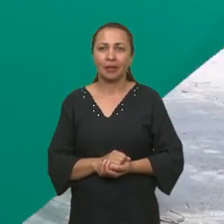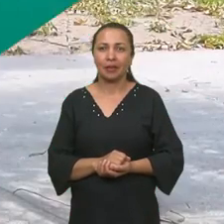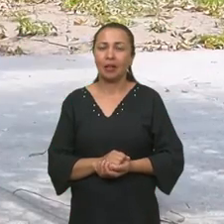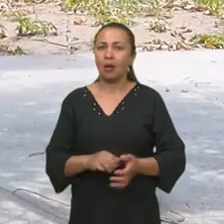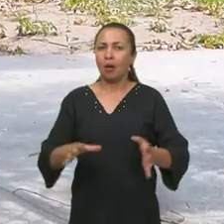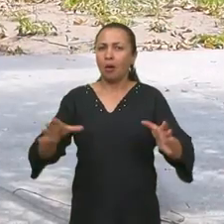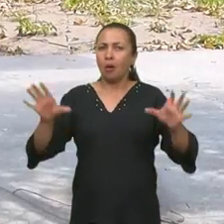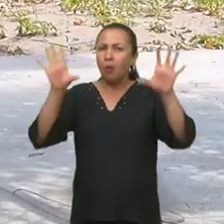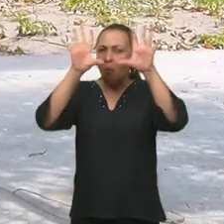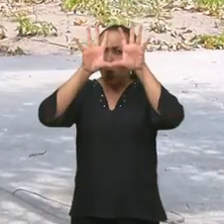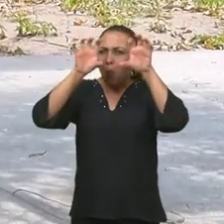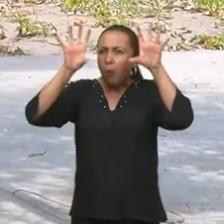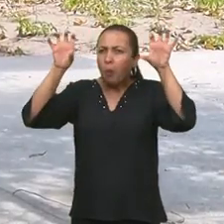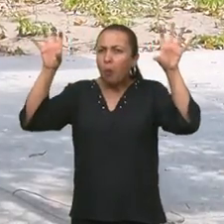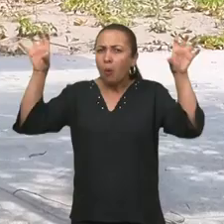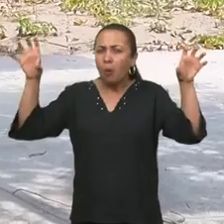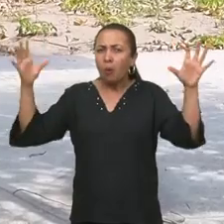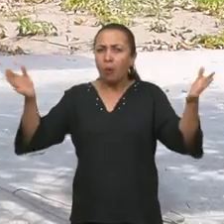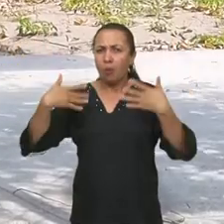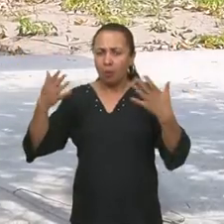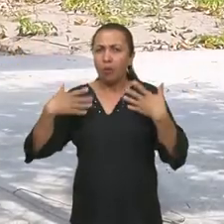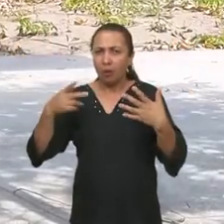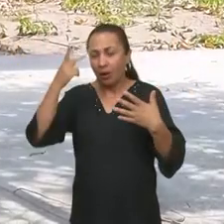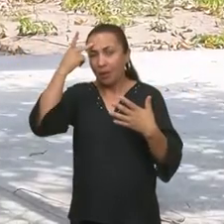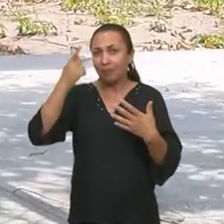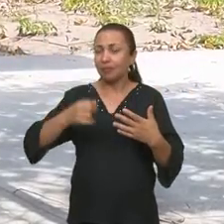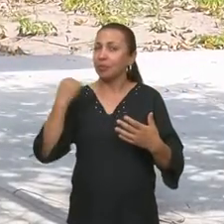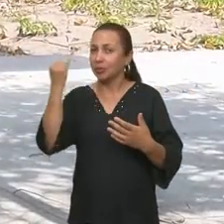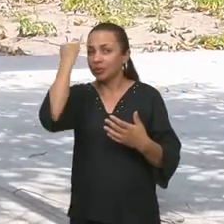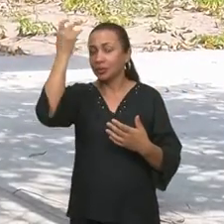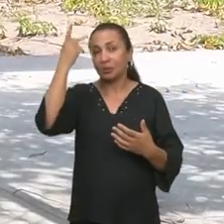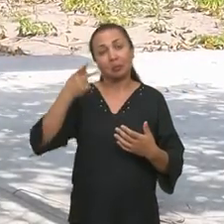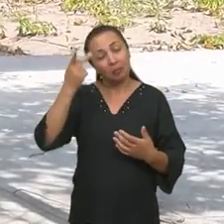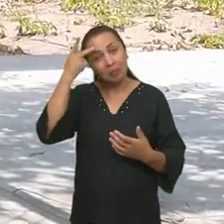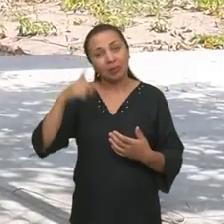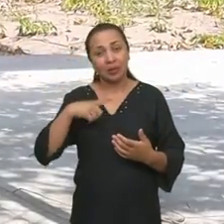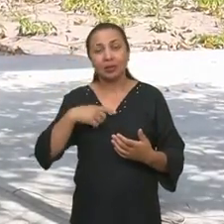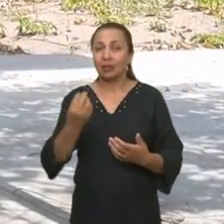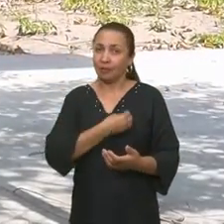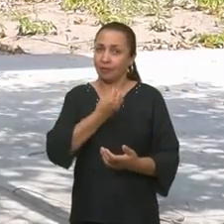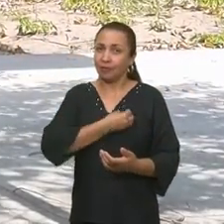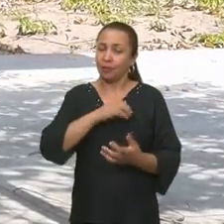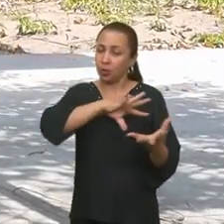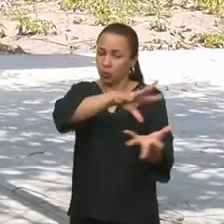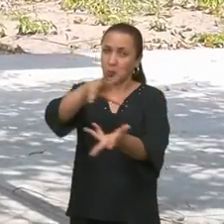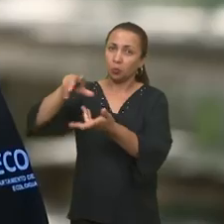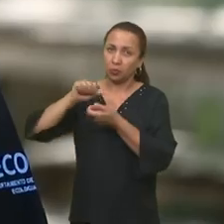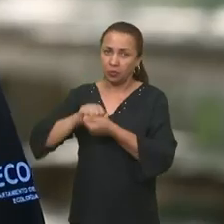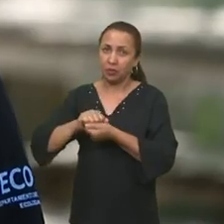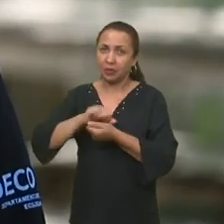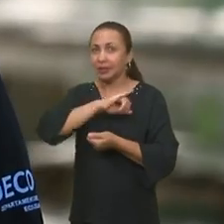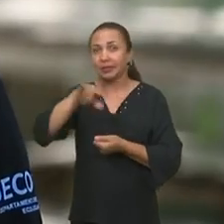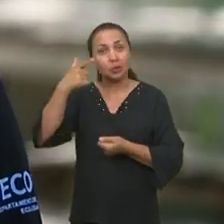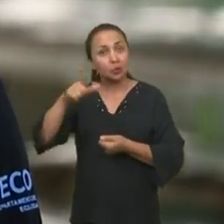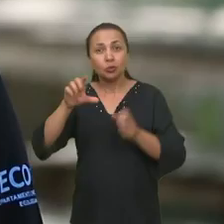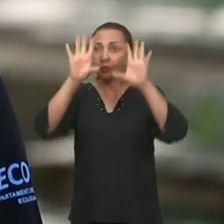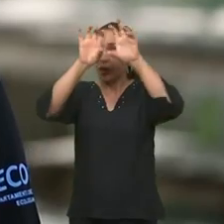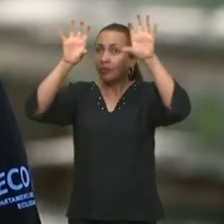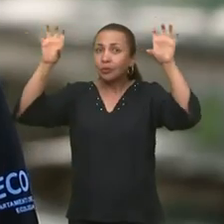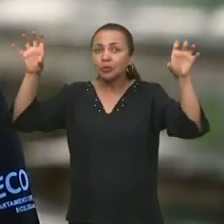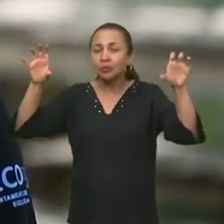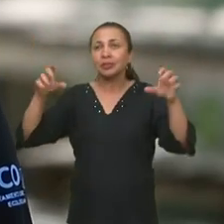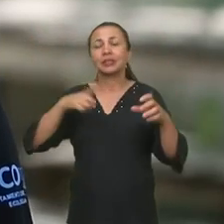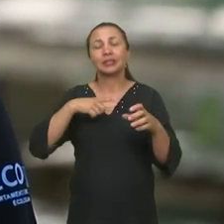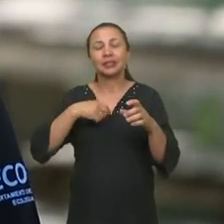O efeito estufa é um fenômeno importante para a existir vida no planeta. Se não existisse o efeito estufa, a temperatura do planeta ia ser